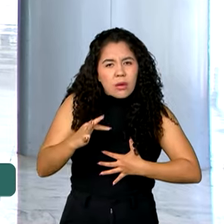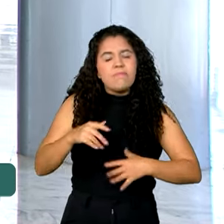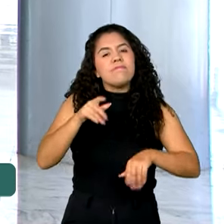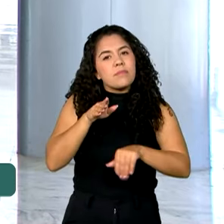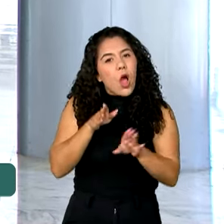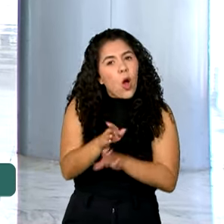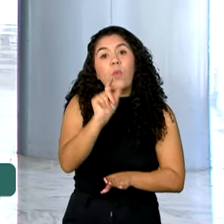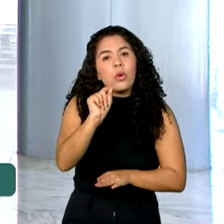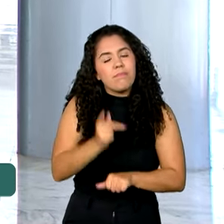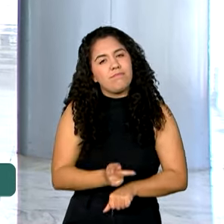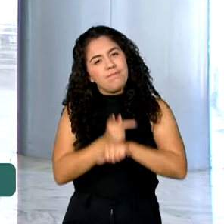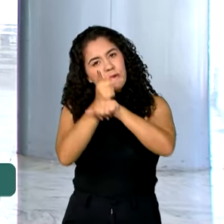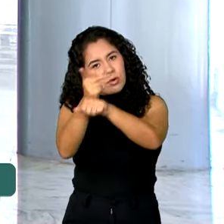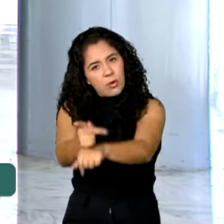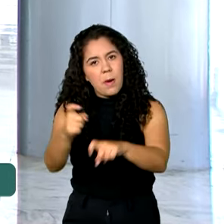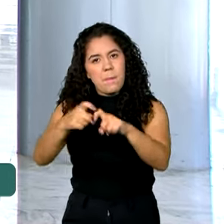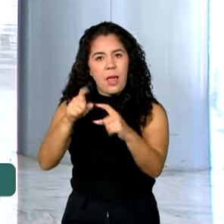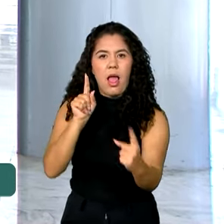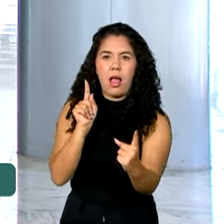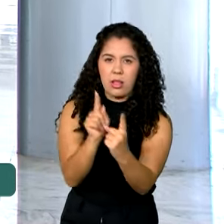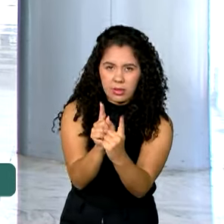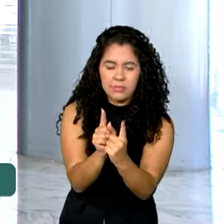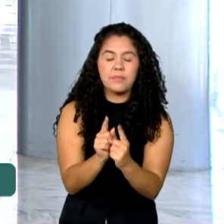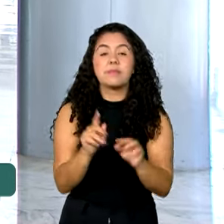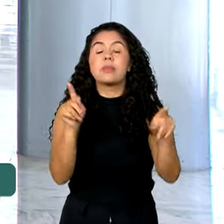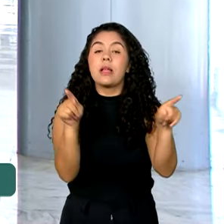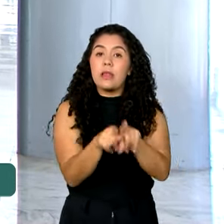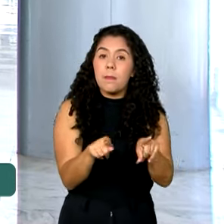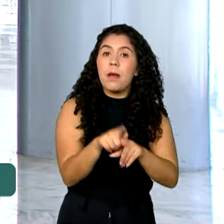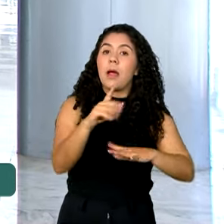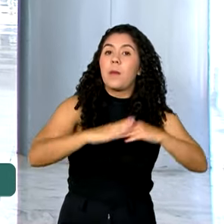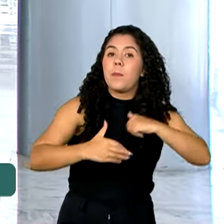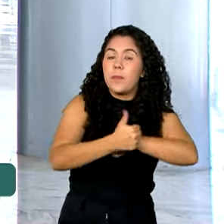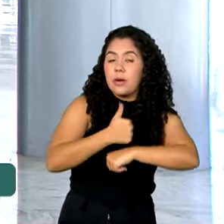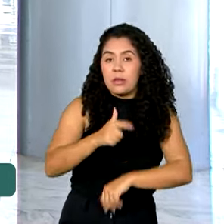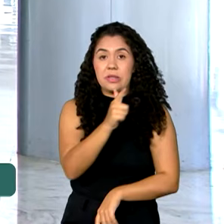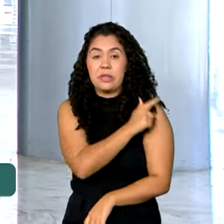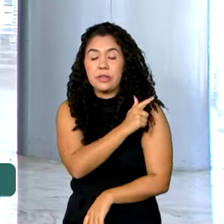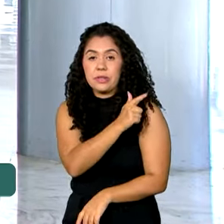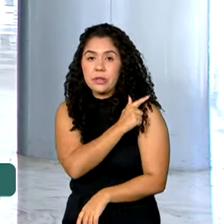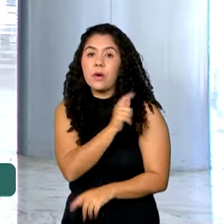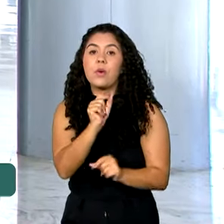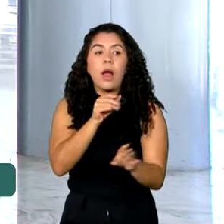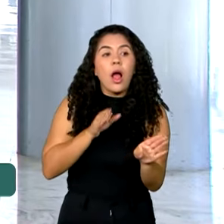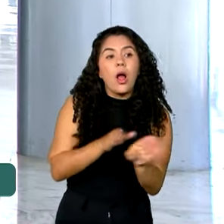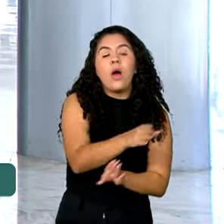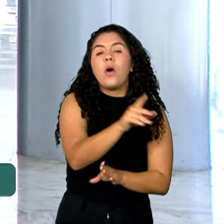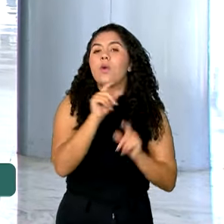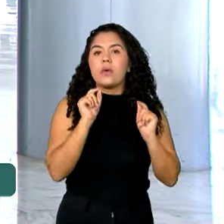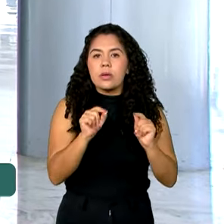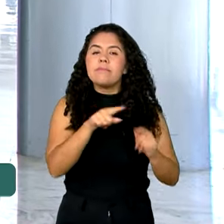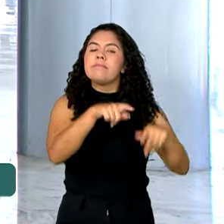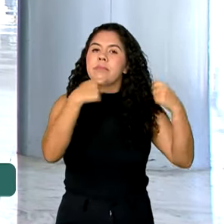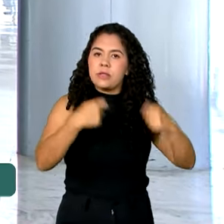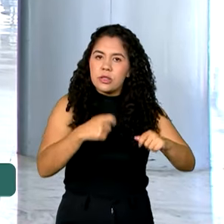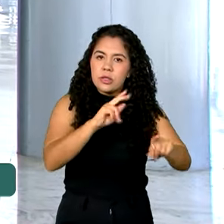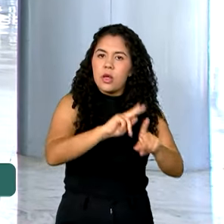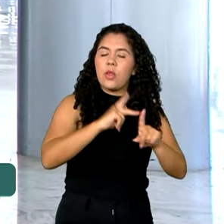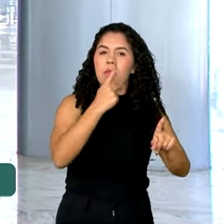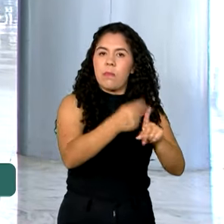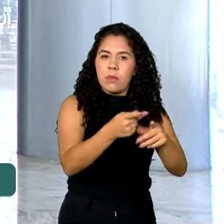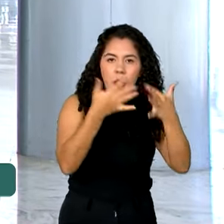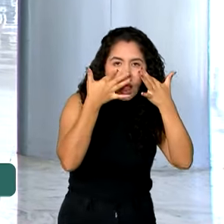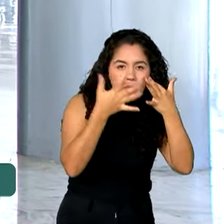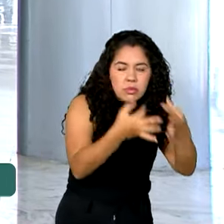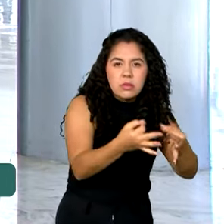portanto, é buscar atendimento médico. Já para os gestores, as orientações envolvem reforçar o atendimento nos serviços de